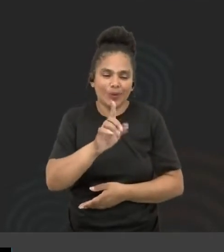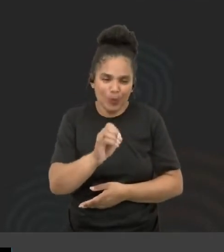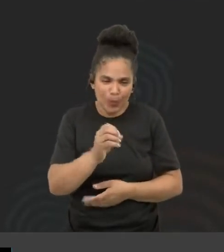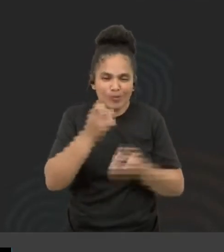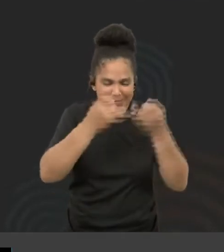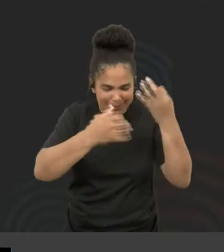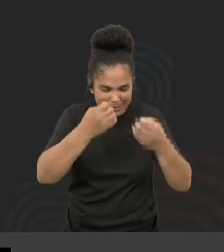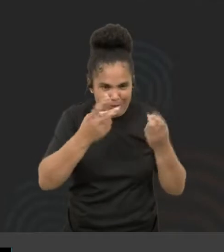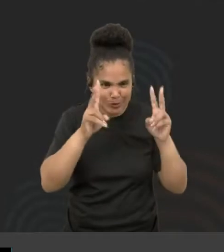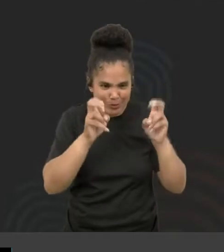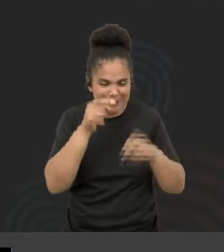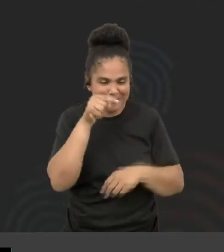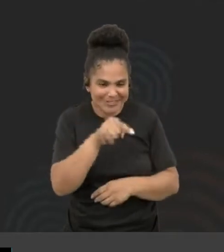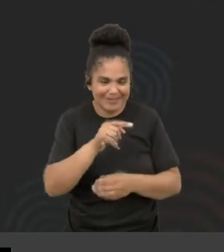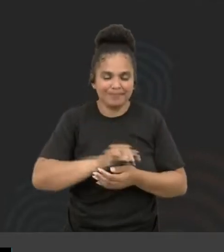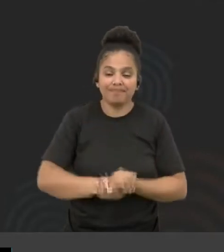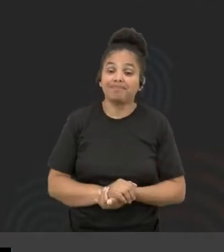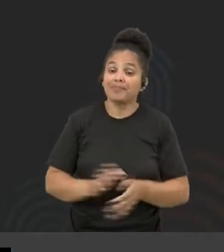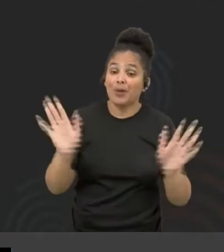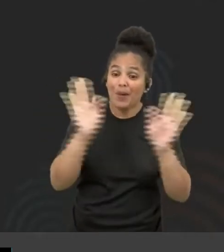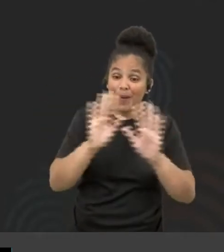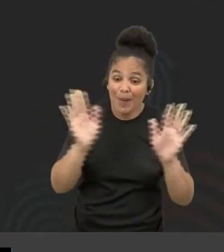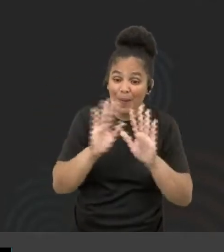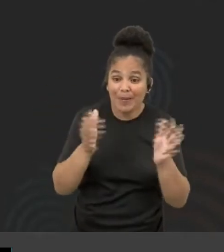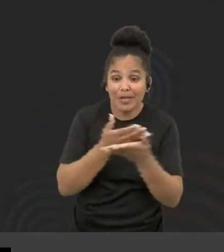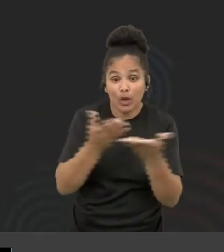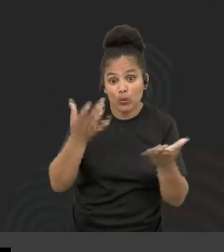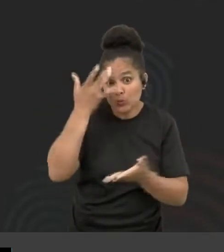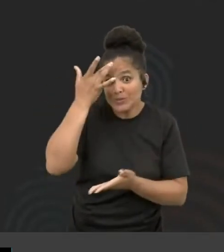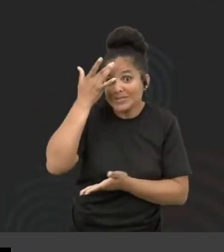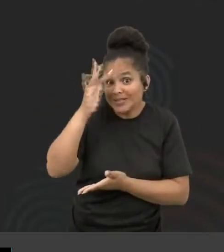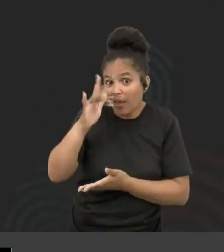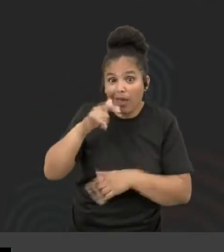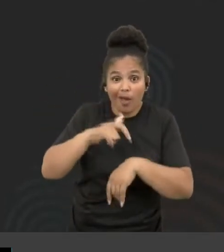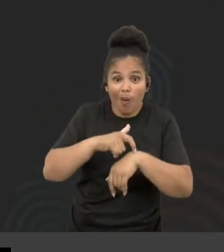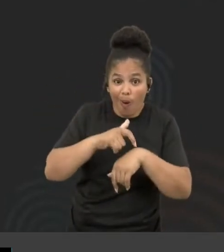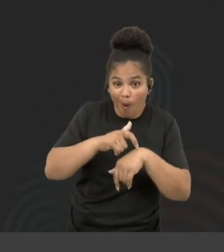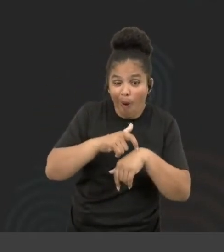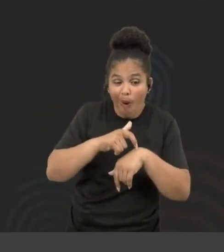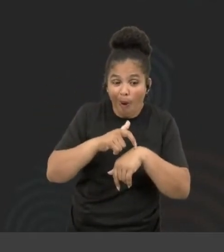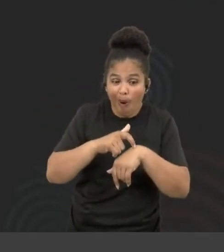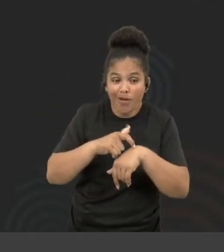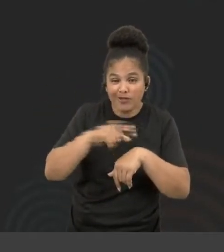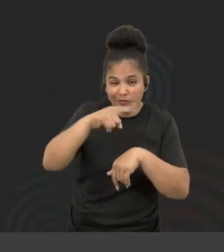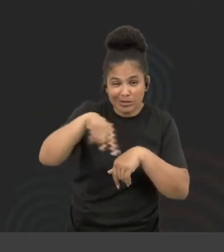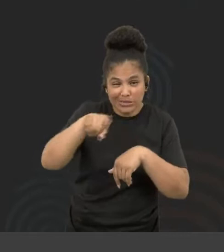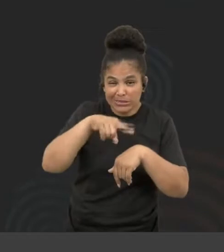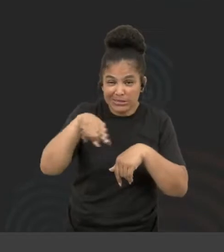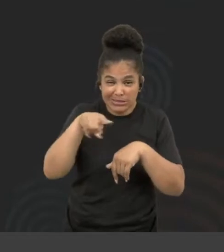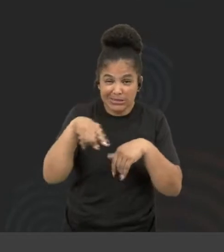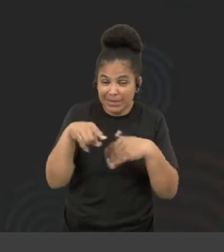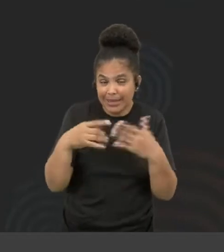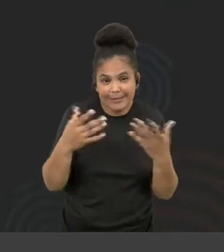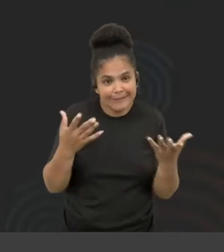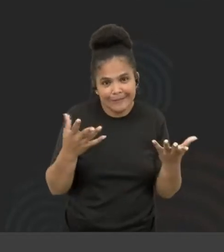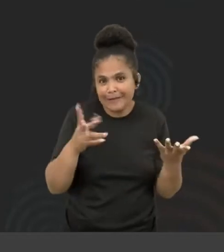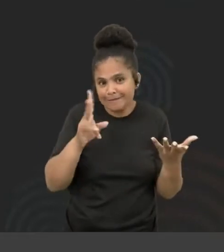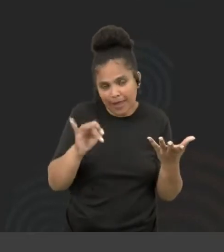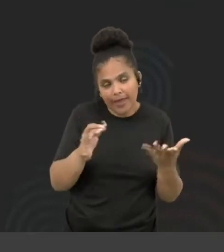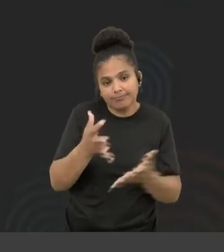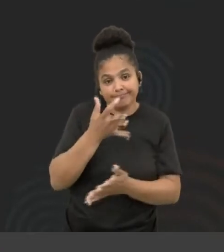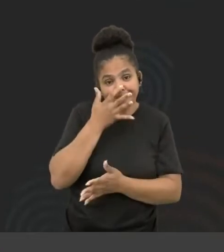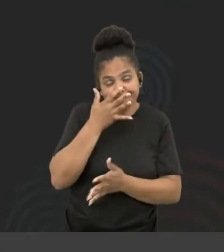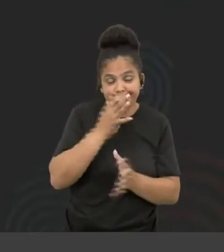Oi, gente. Eu não sei que horas vocês vão